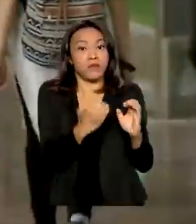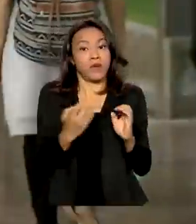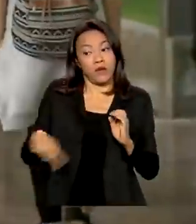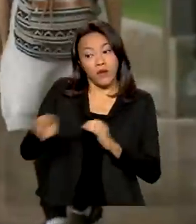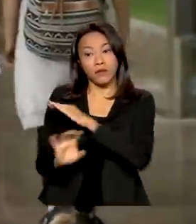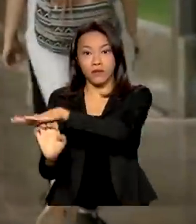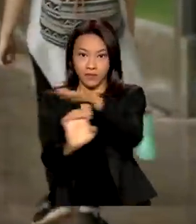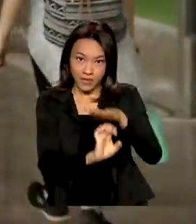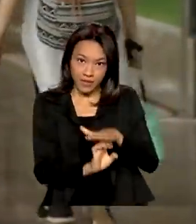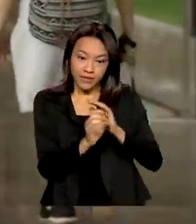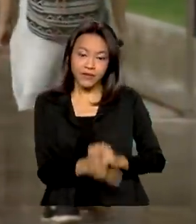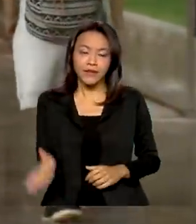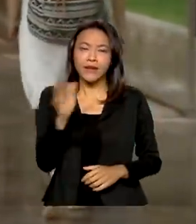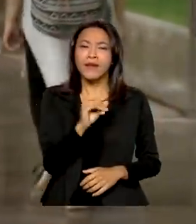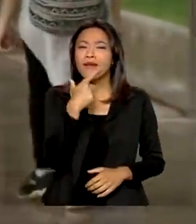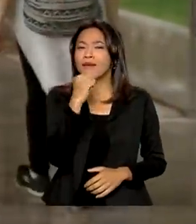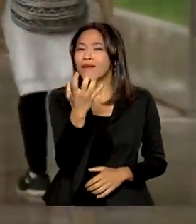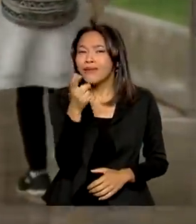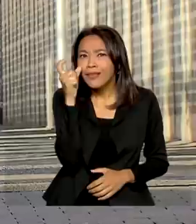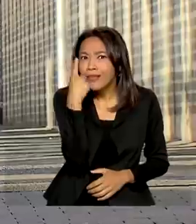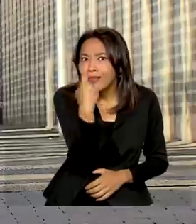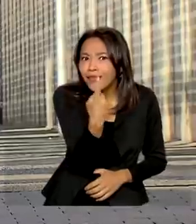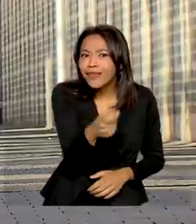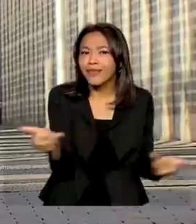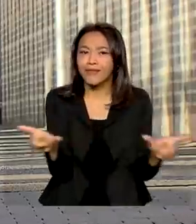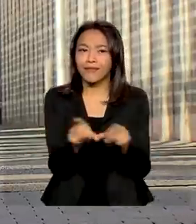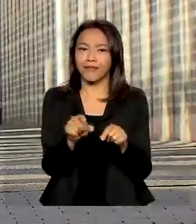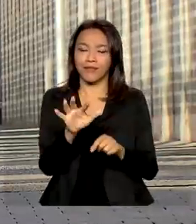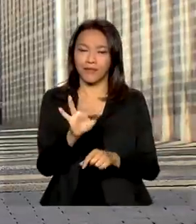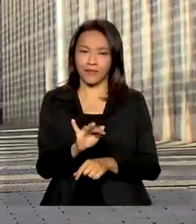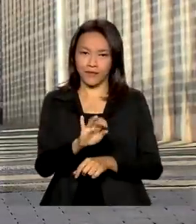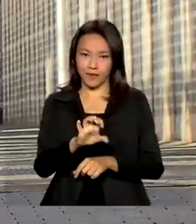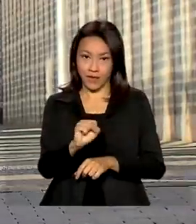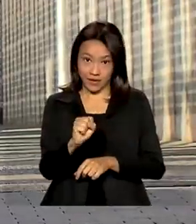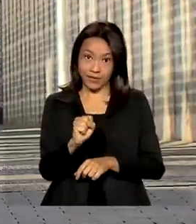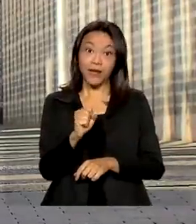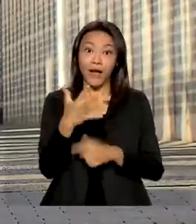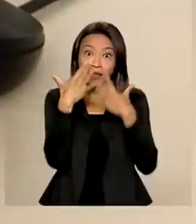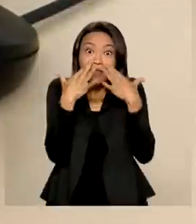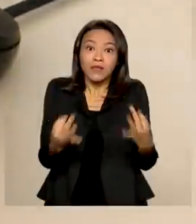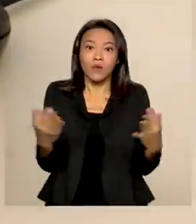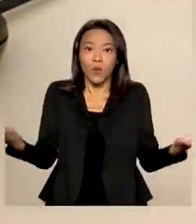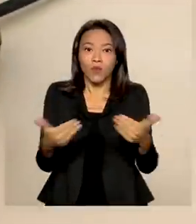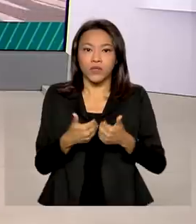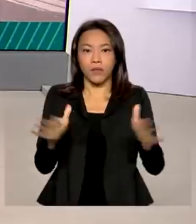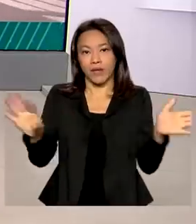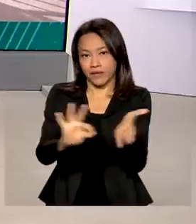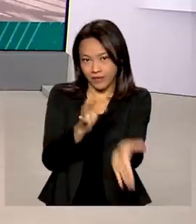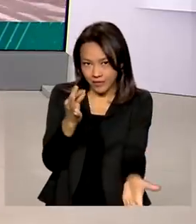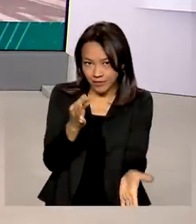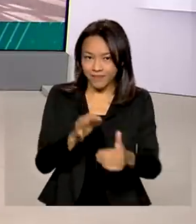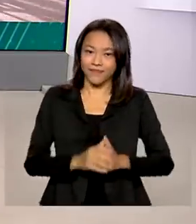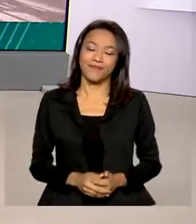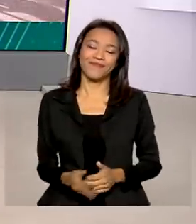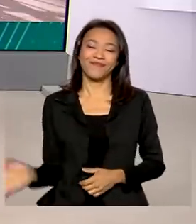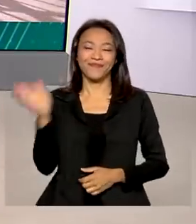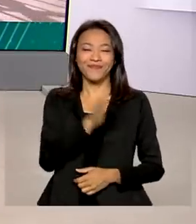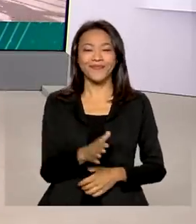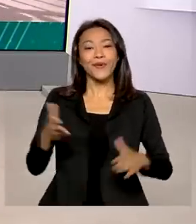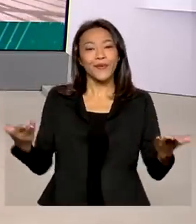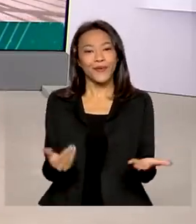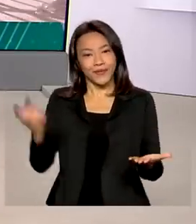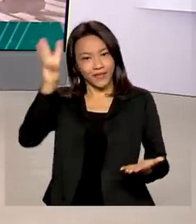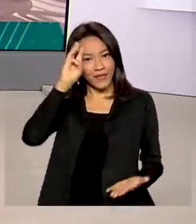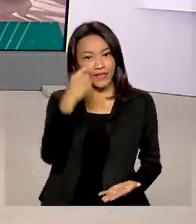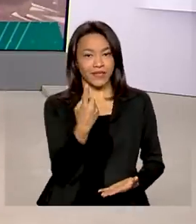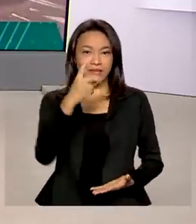quem tem interesse no Fies, atenção, foi reaberto hoje o prazo para inscrições. Terça-feira,